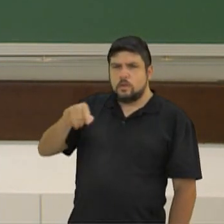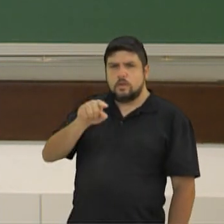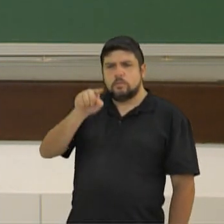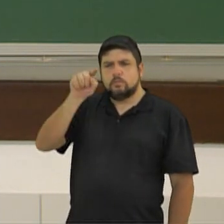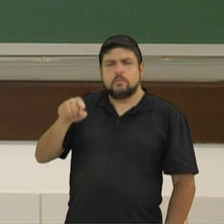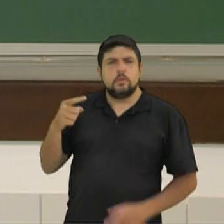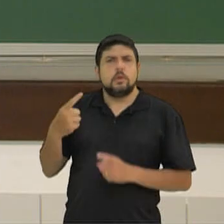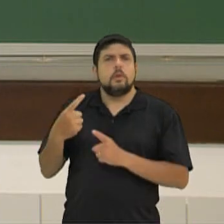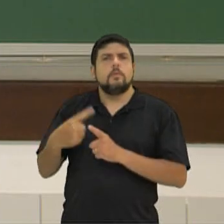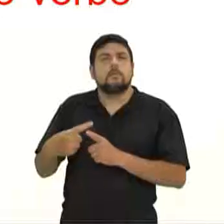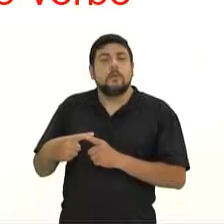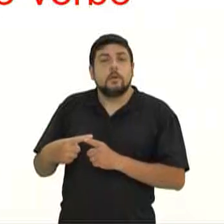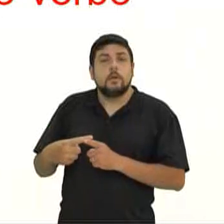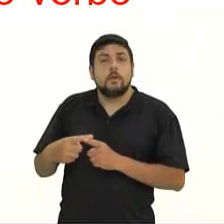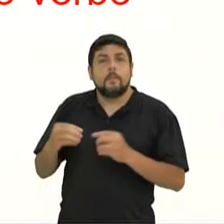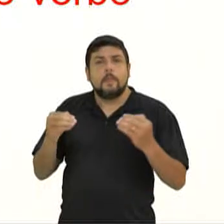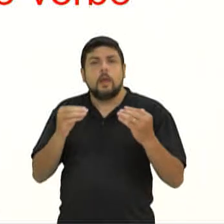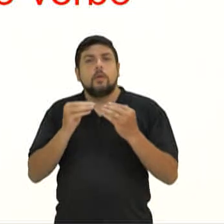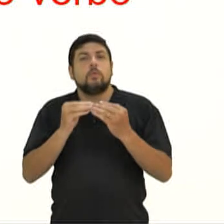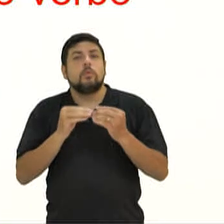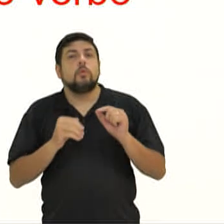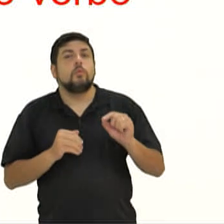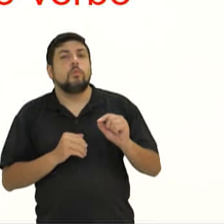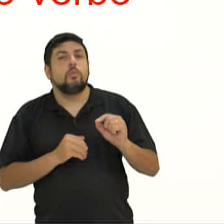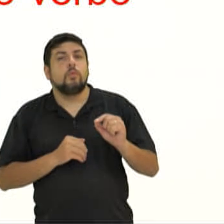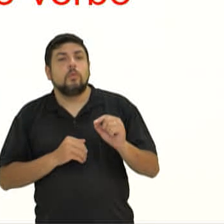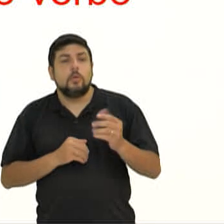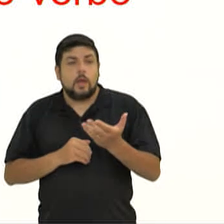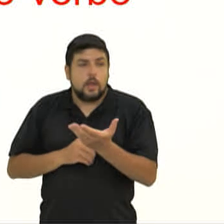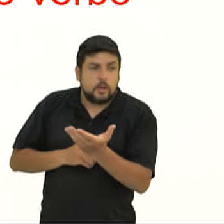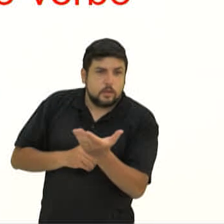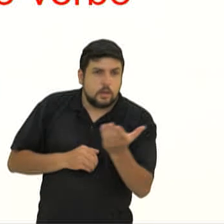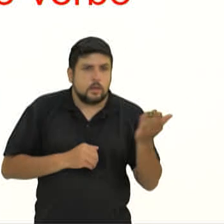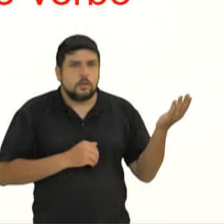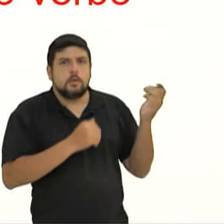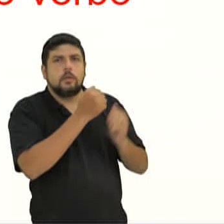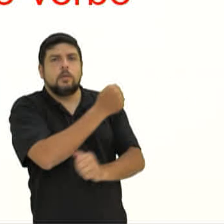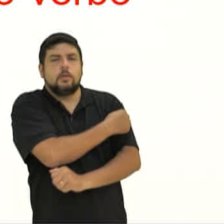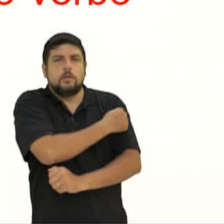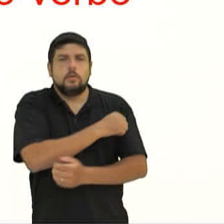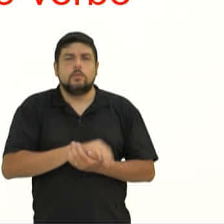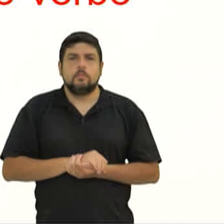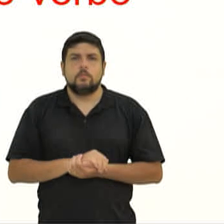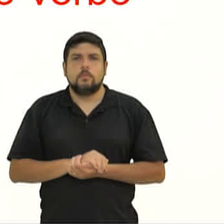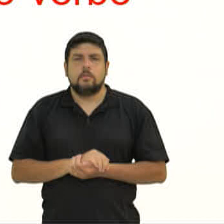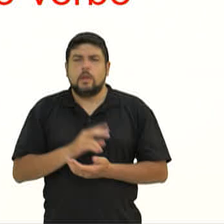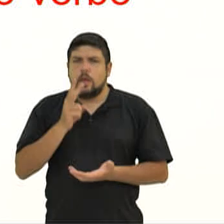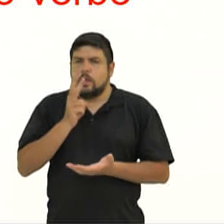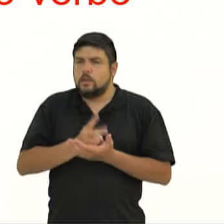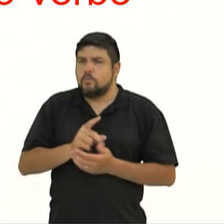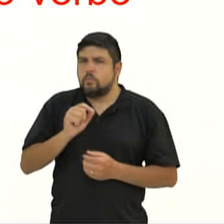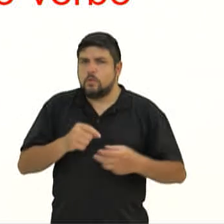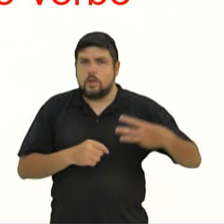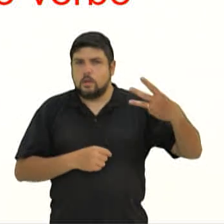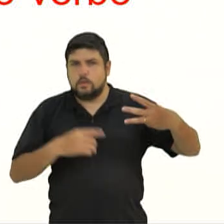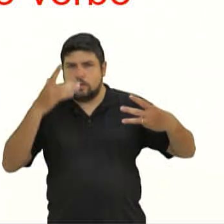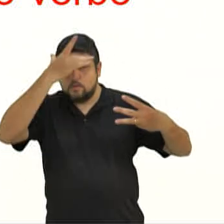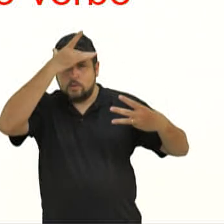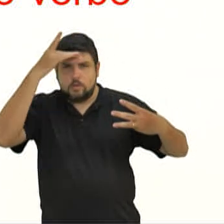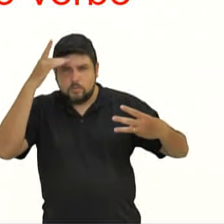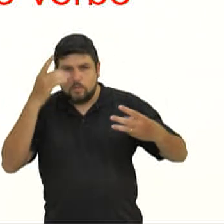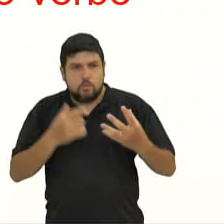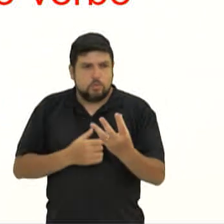Para concordar com a palavra os candidatos. Pois toda vez que eu me referir à terceira pessoa do plural,